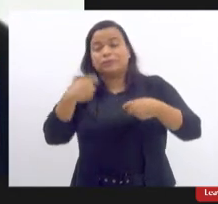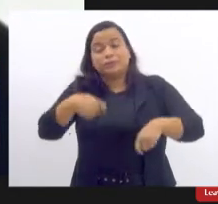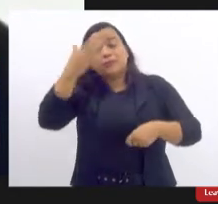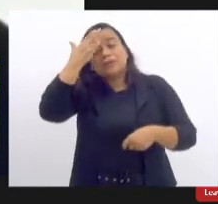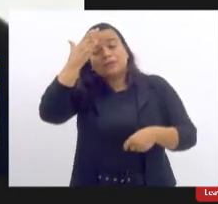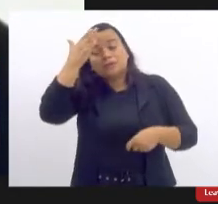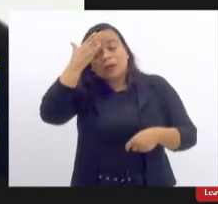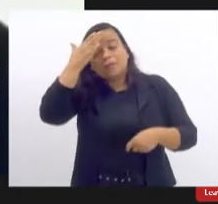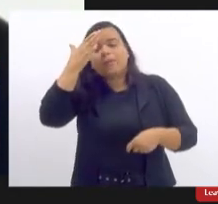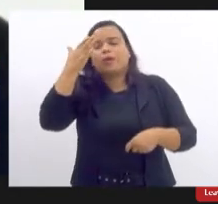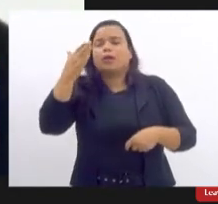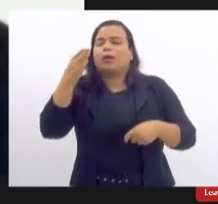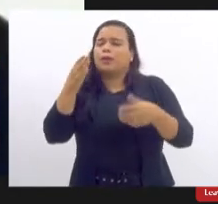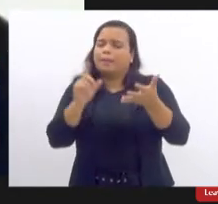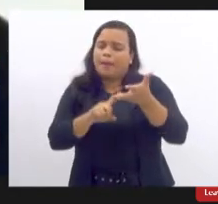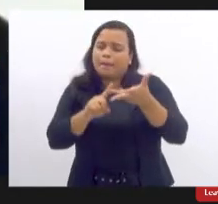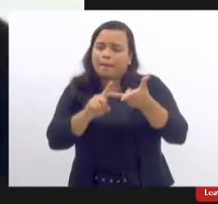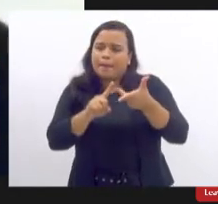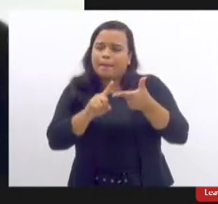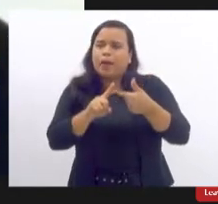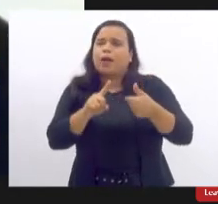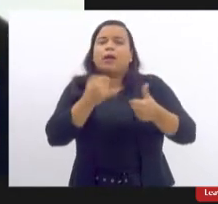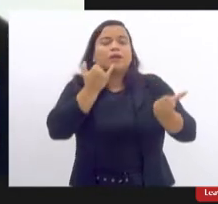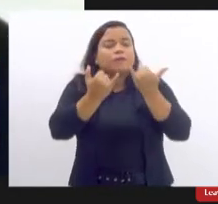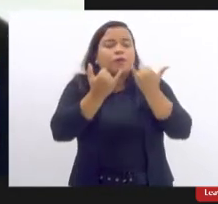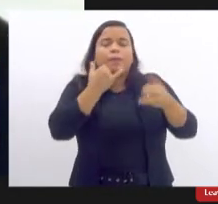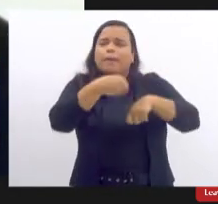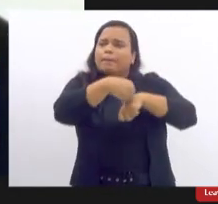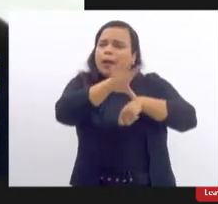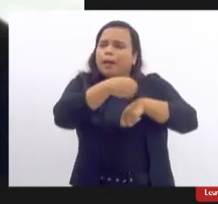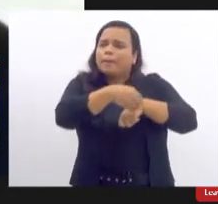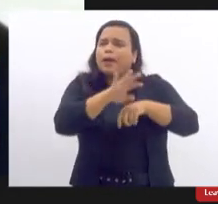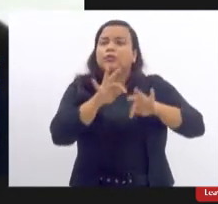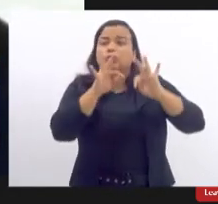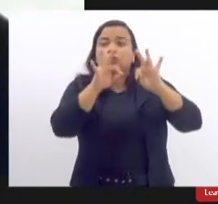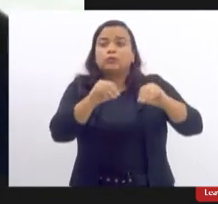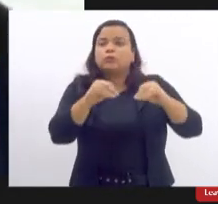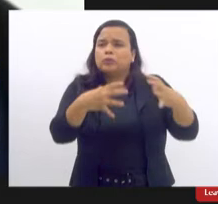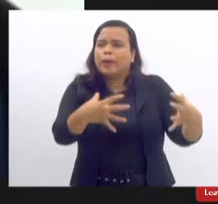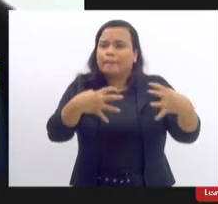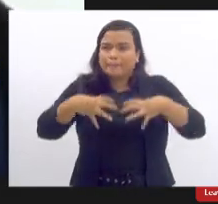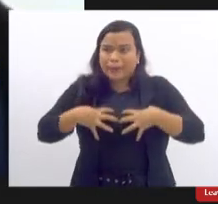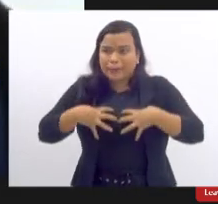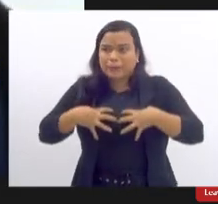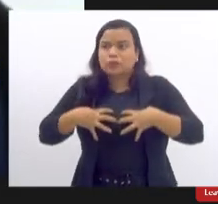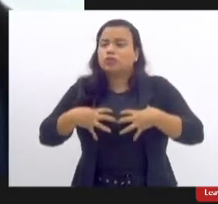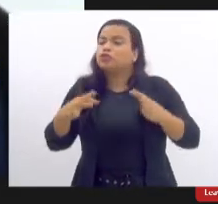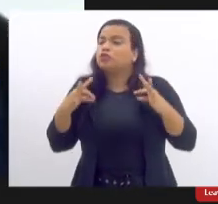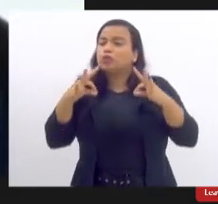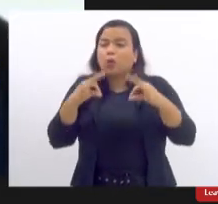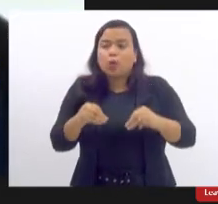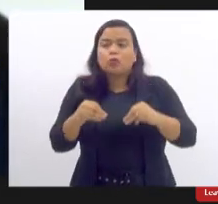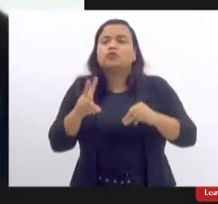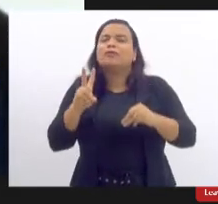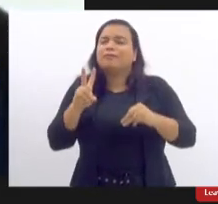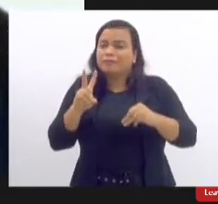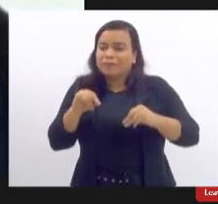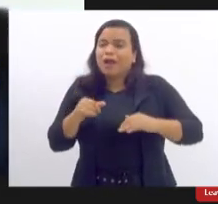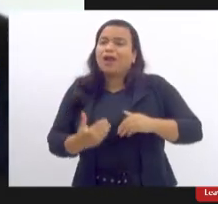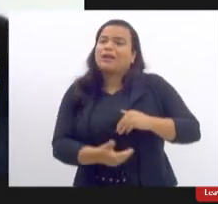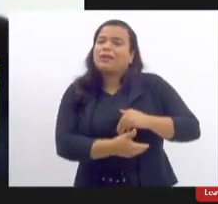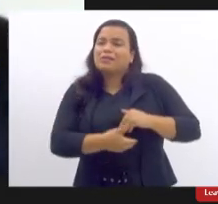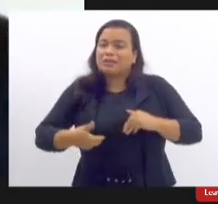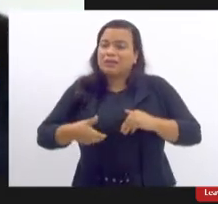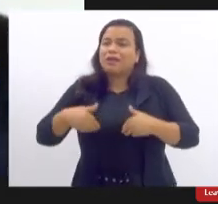implante e das pacientes que devem ser informados que todos os implantes eles rompem eles vão romper